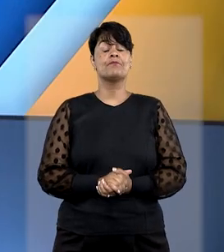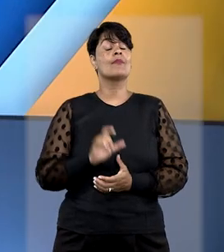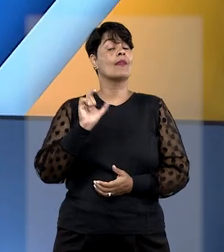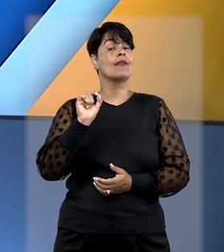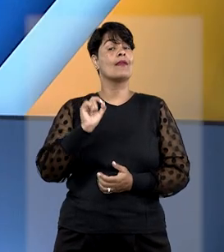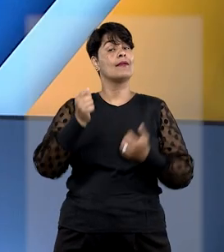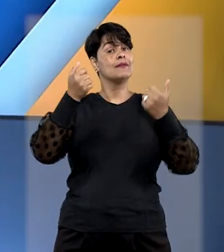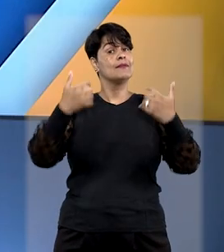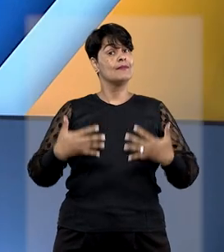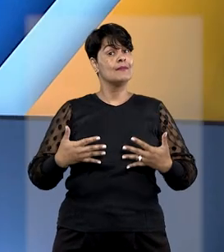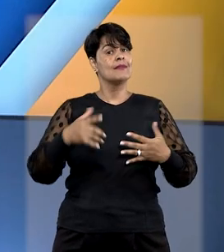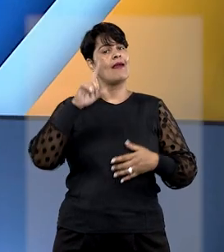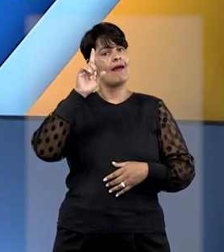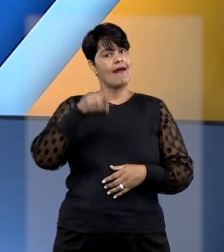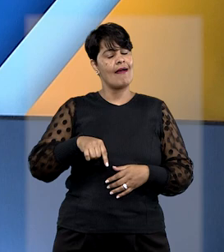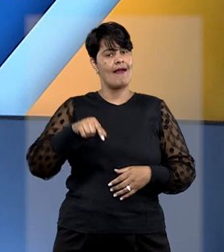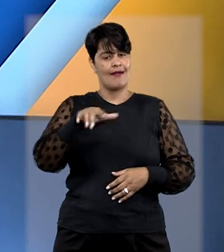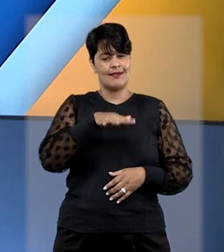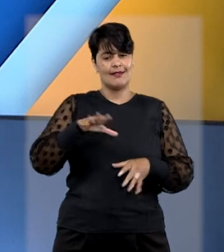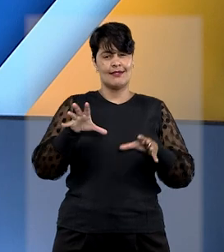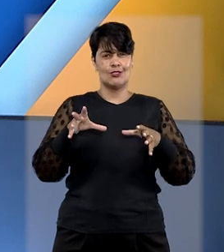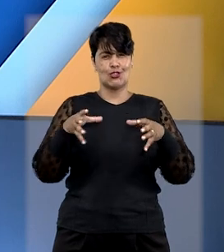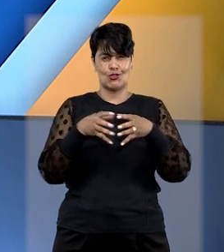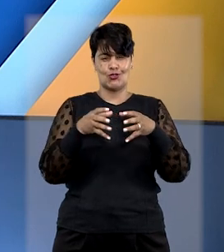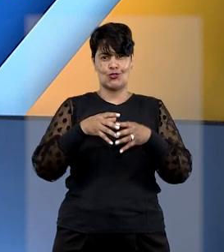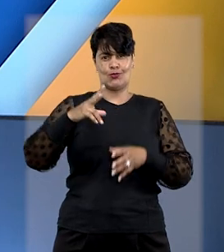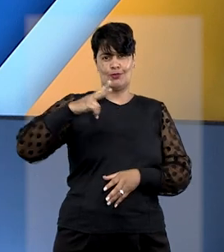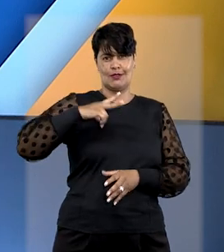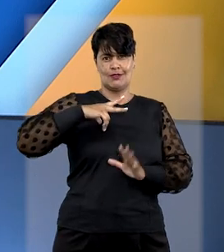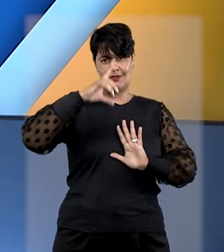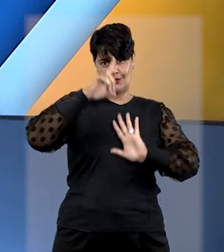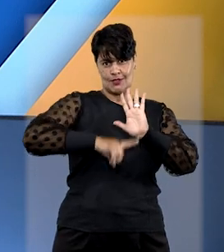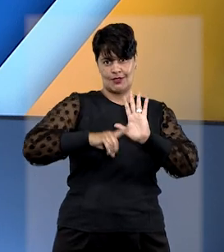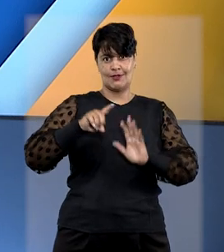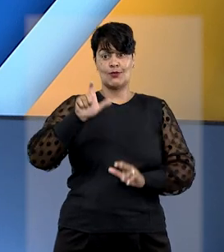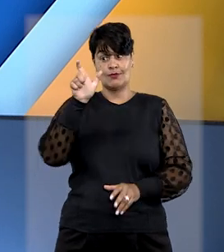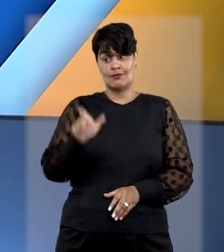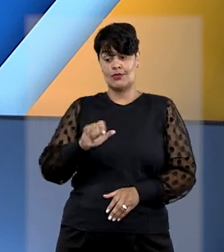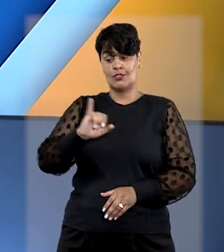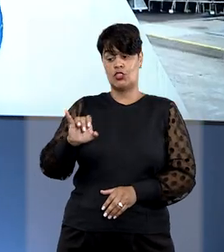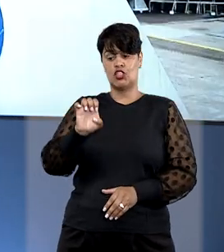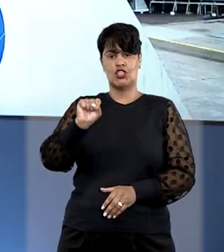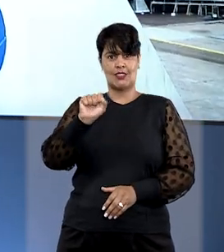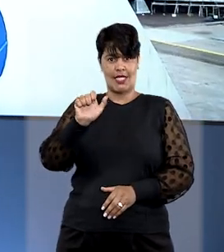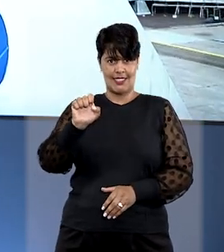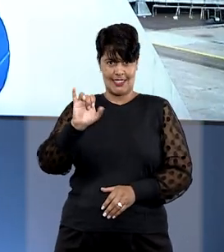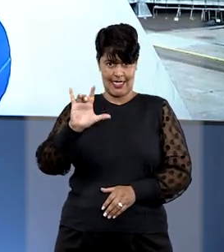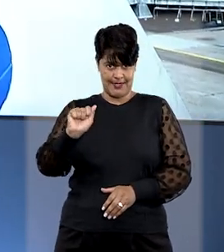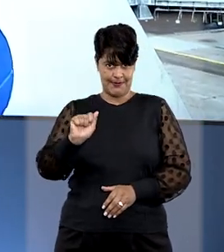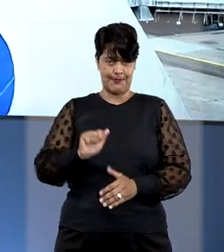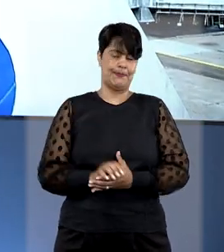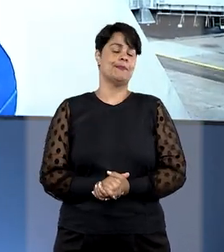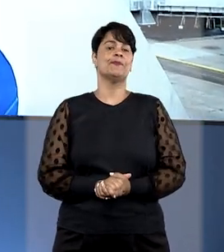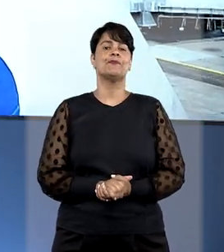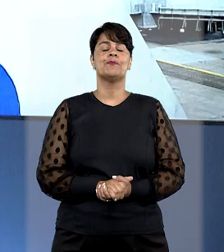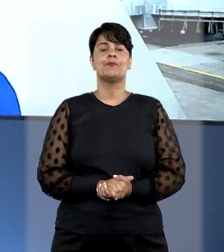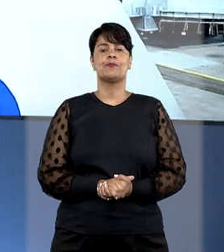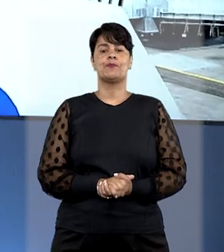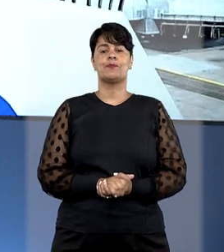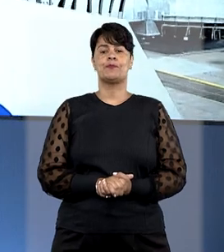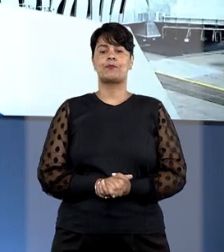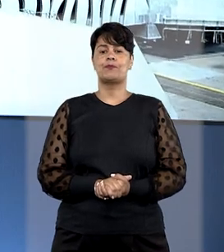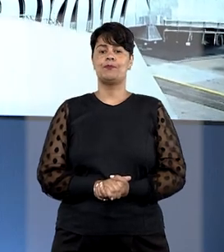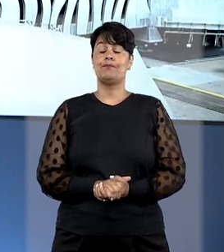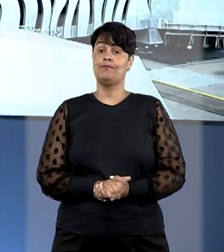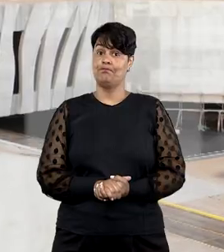a decisão da sessão de direito privado é a repórter Jéssica Castro. A segunda sessão entendeu